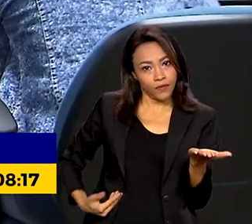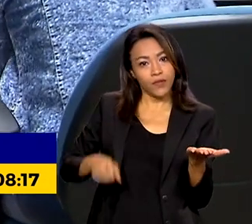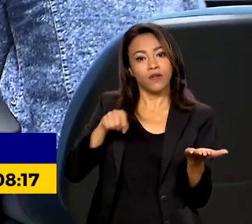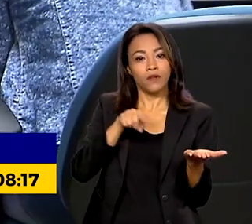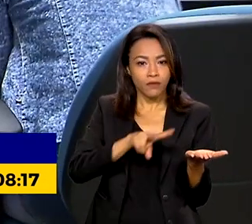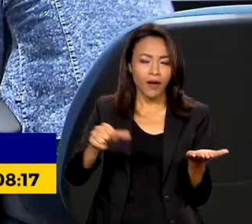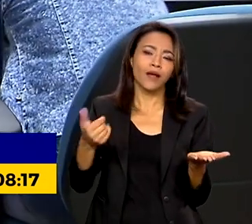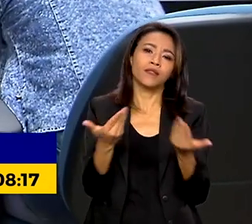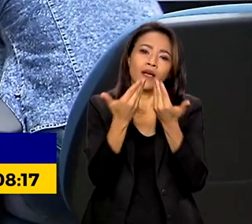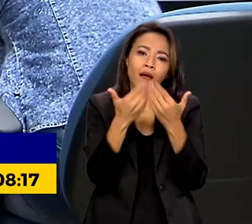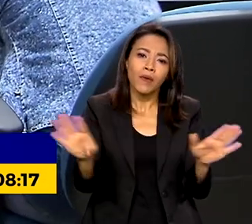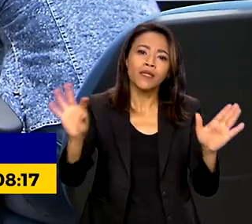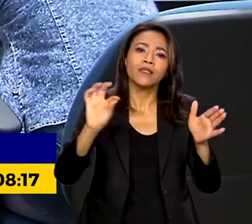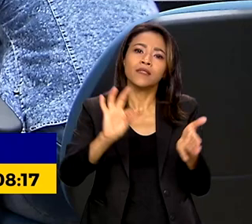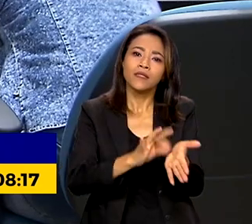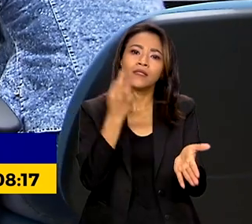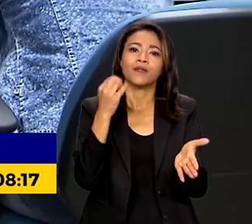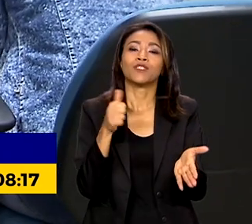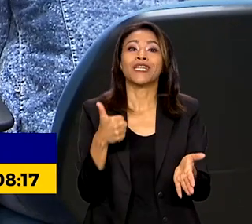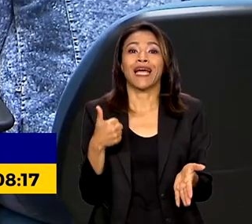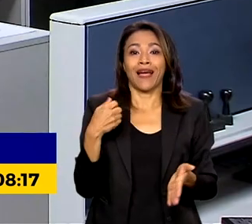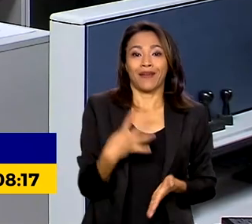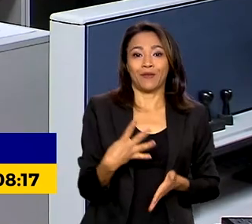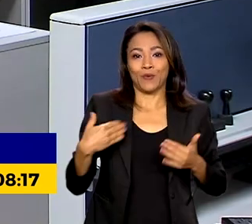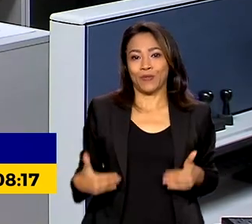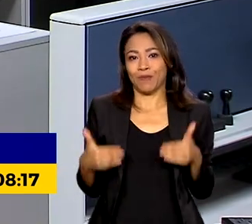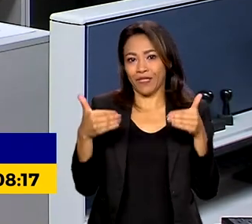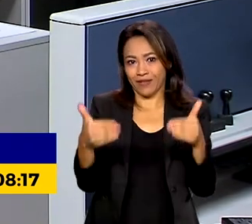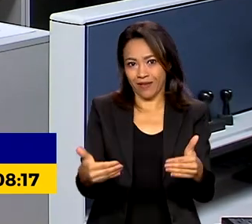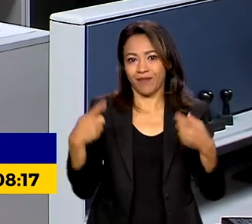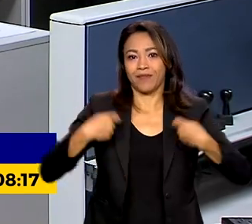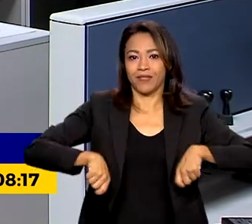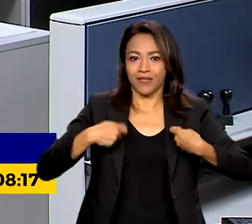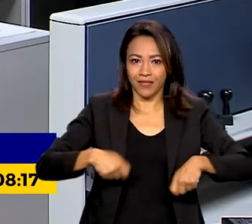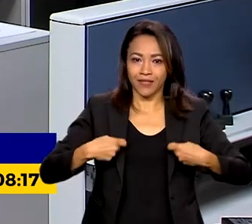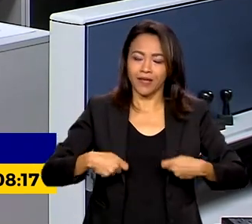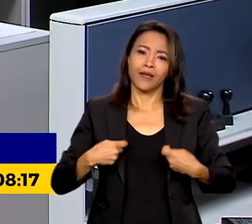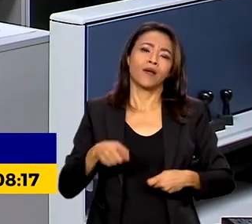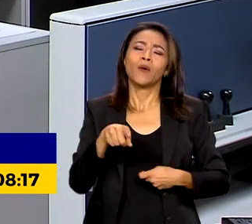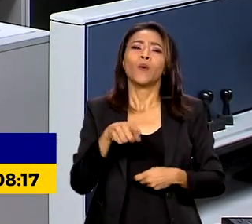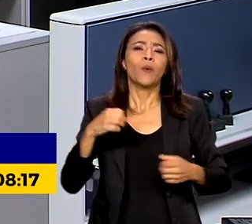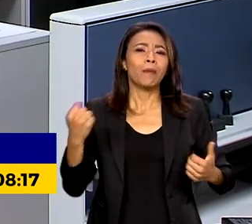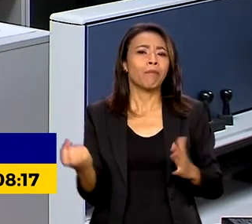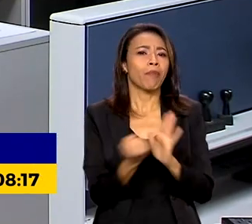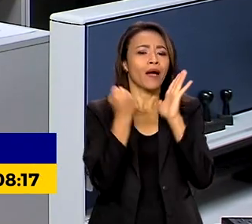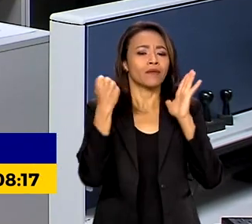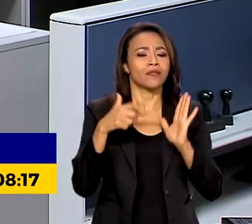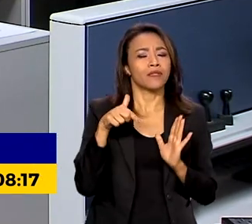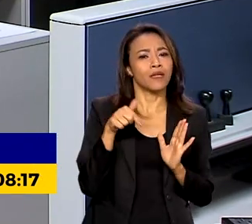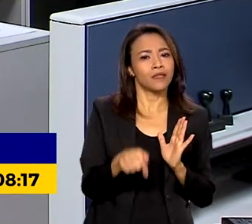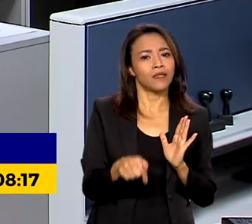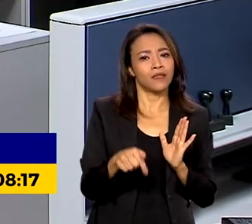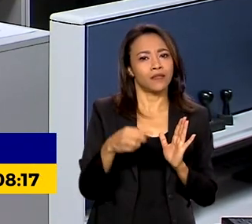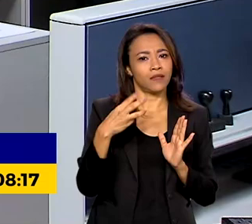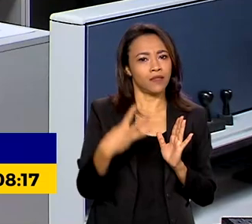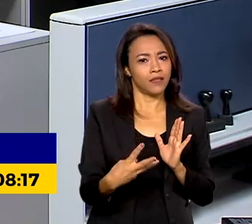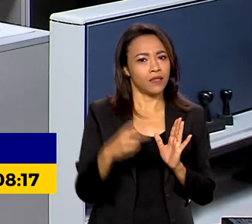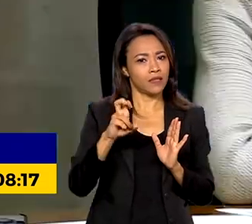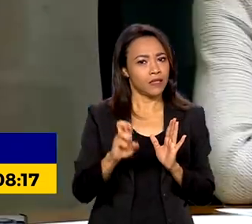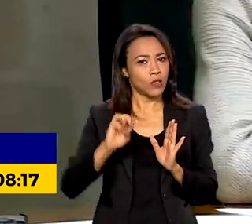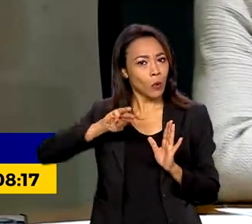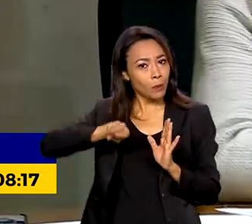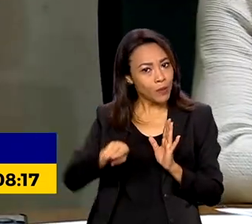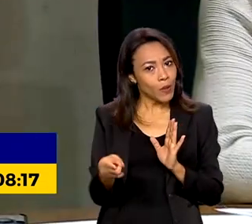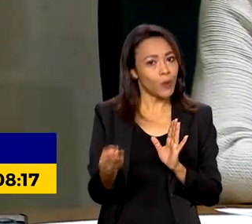demanda de 14 ministérios. O impacto no orçamento anual será de 735 milhões de reais.